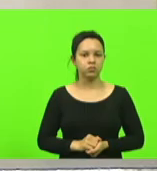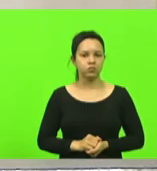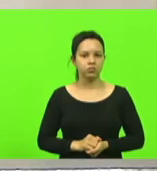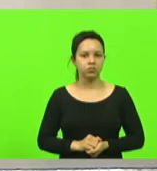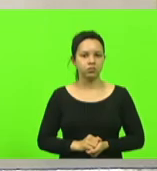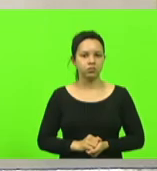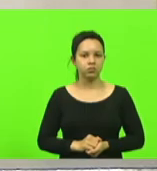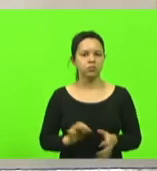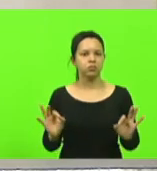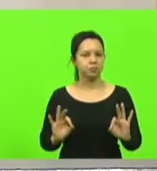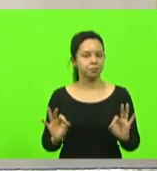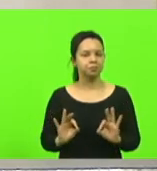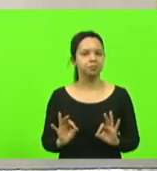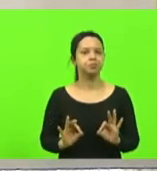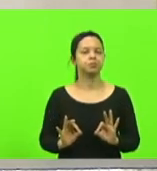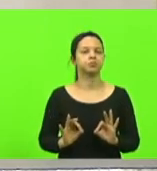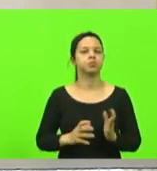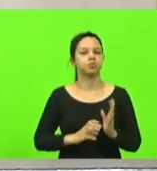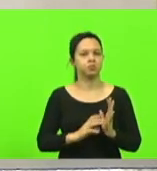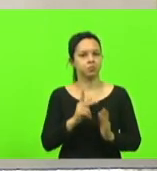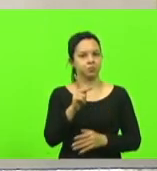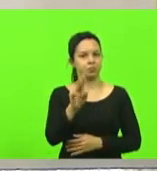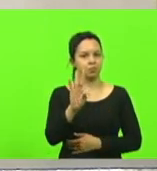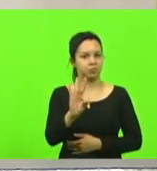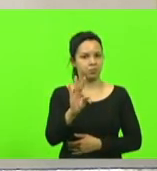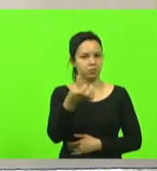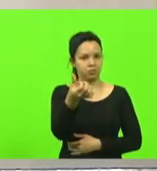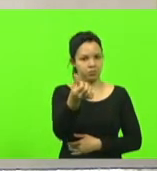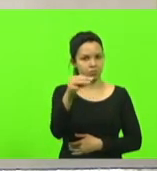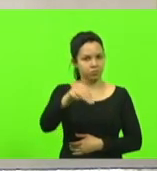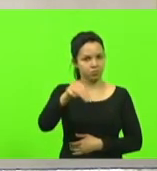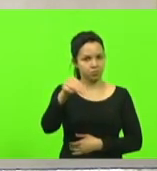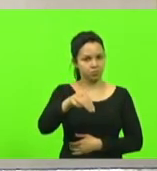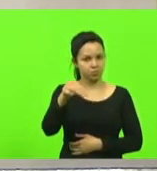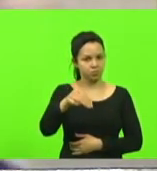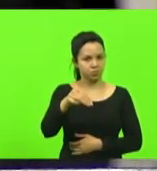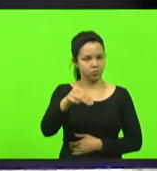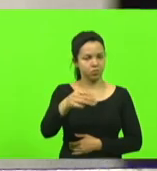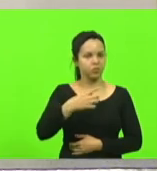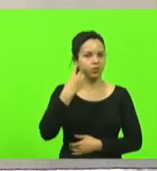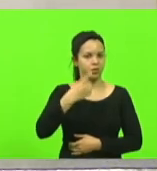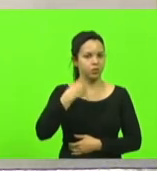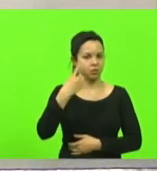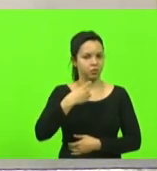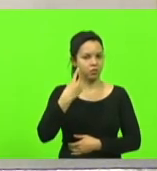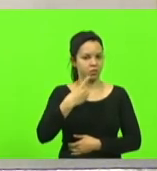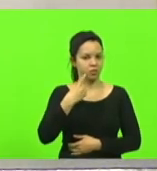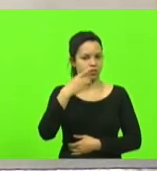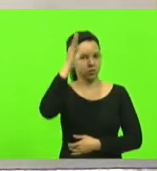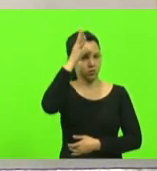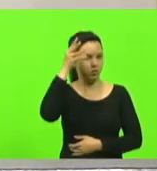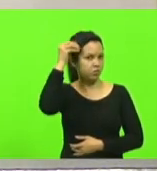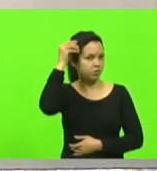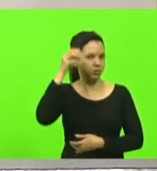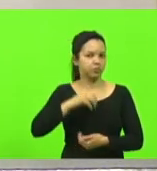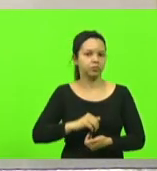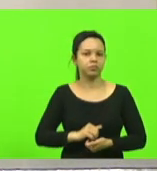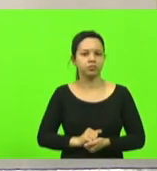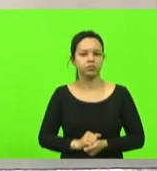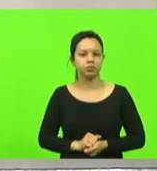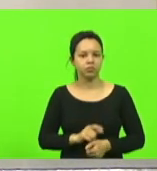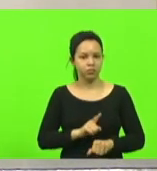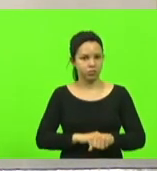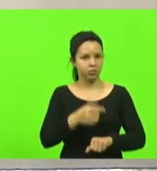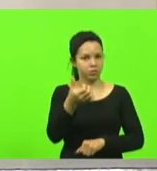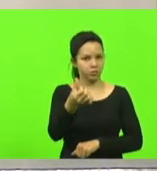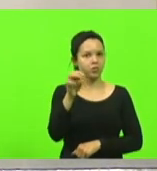Partido dos Trabalhadores por 6 minutos e aí falará a deputada estadual Luciana Carminati Vossa Excelência será 6